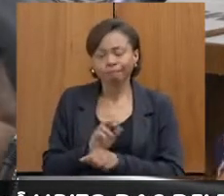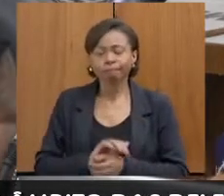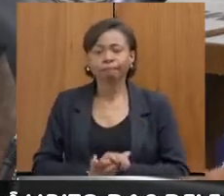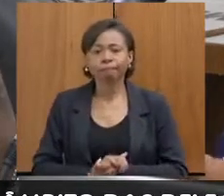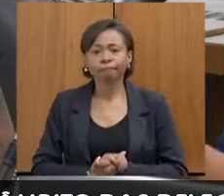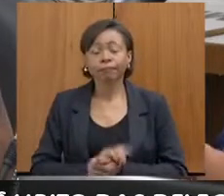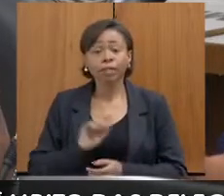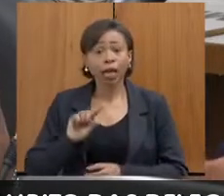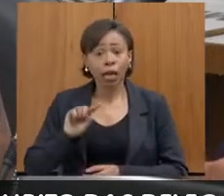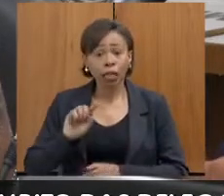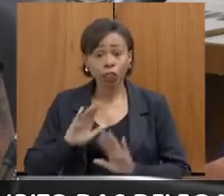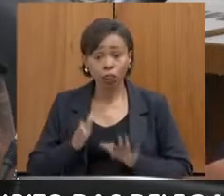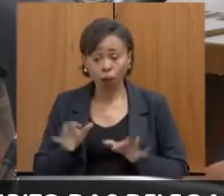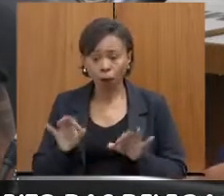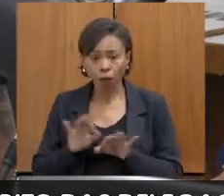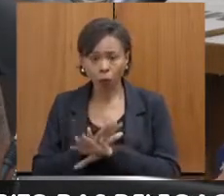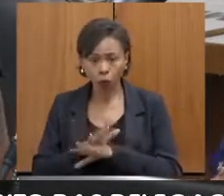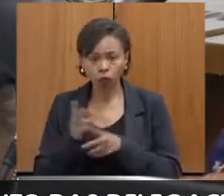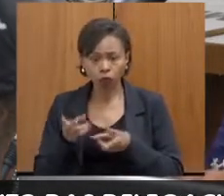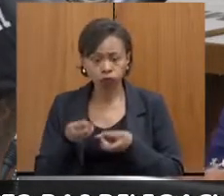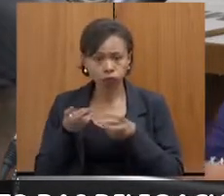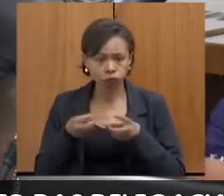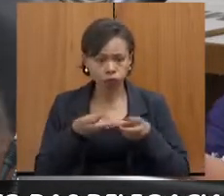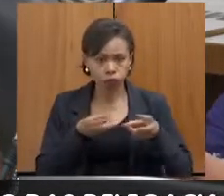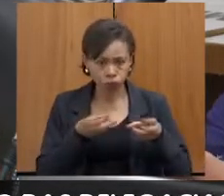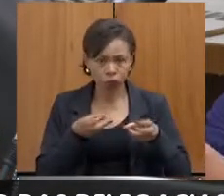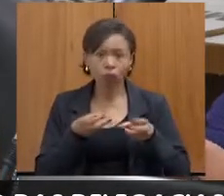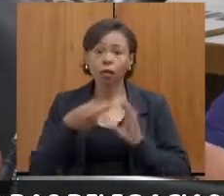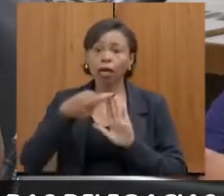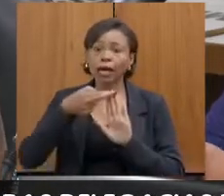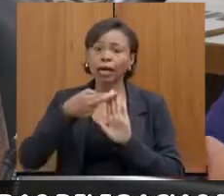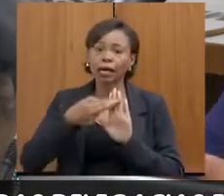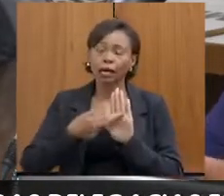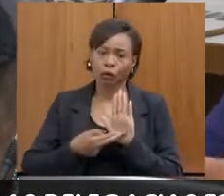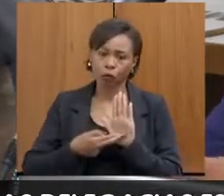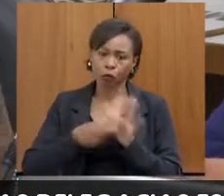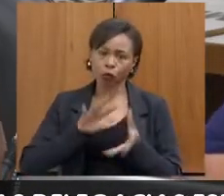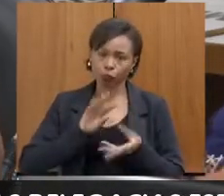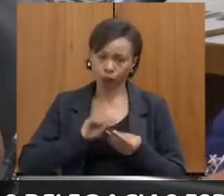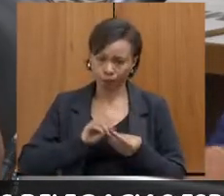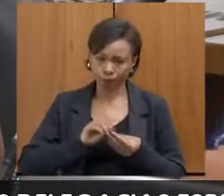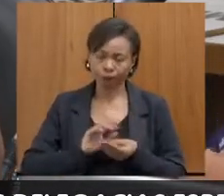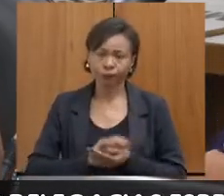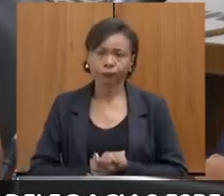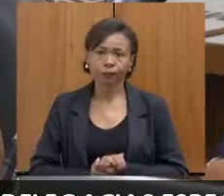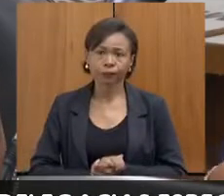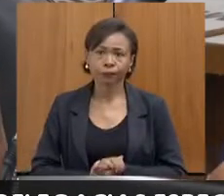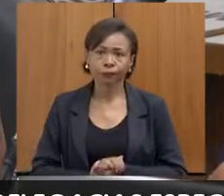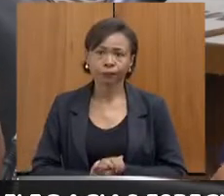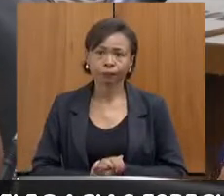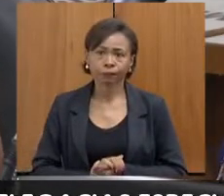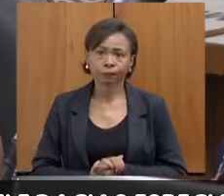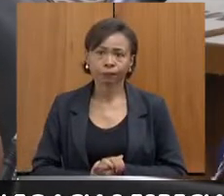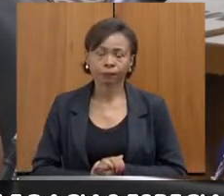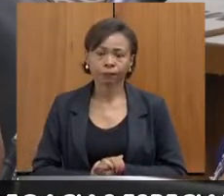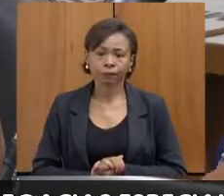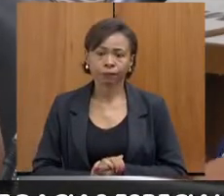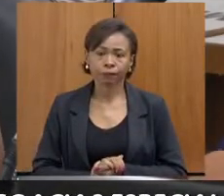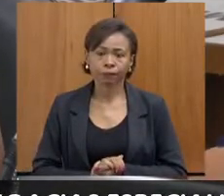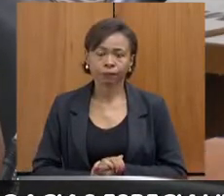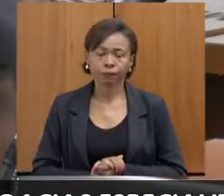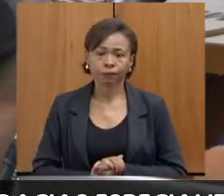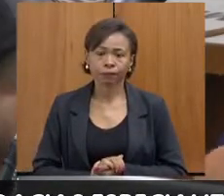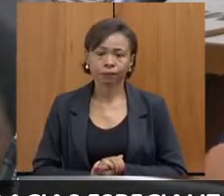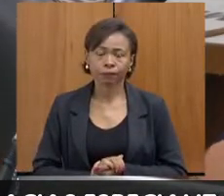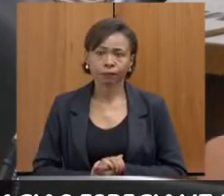posteriormente, feito a escuta especializada com esse produto final, que é o relatório. Bom, e no caso, sim, assim como o Felipe